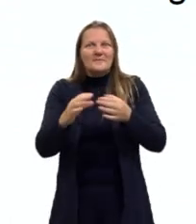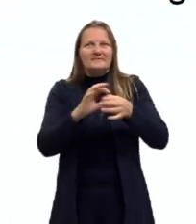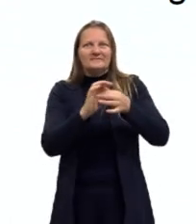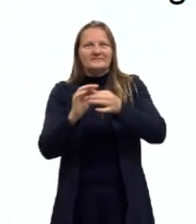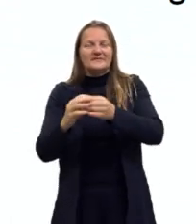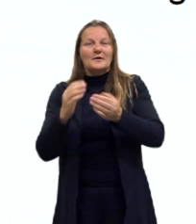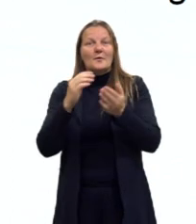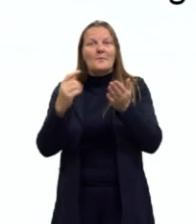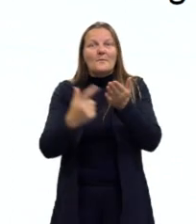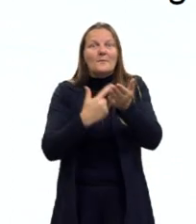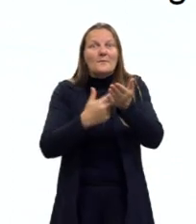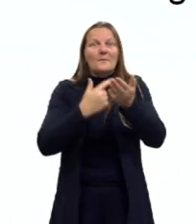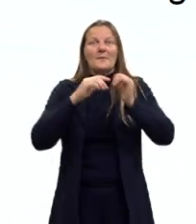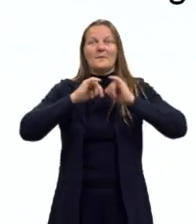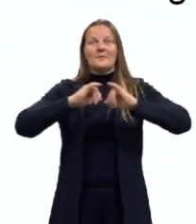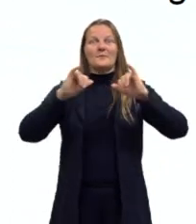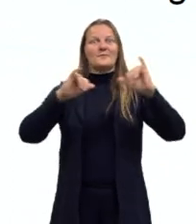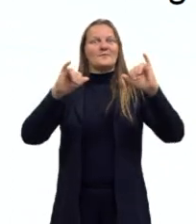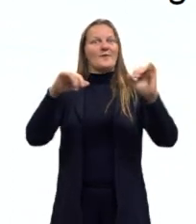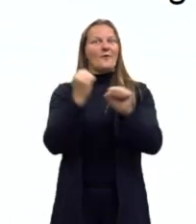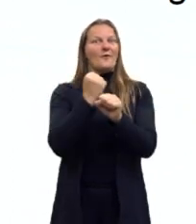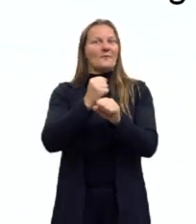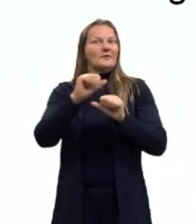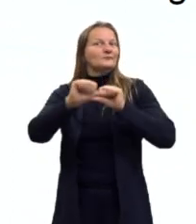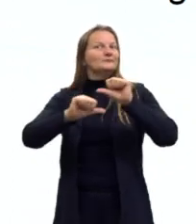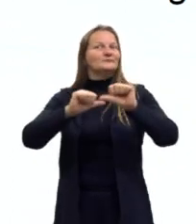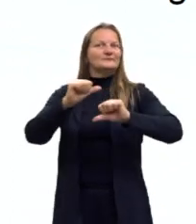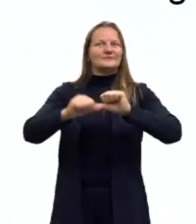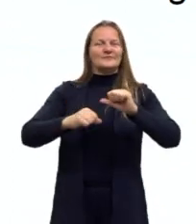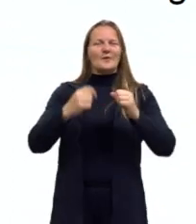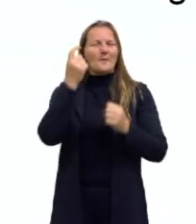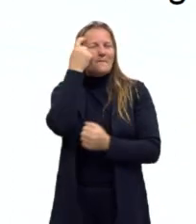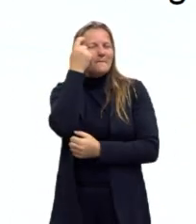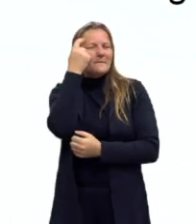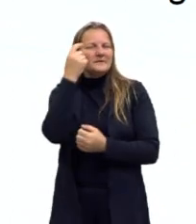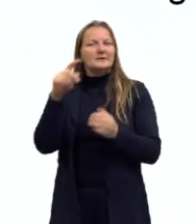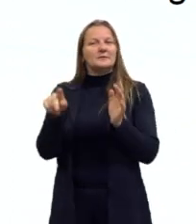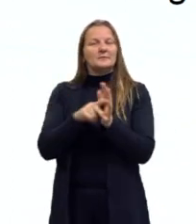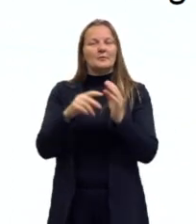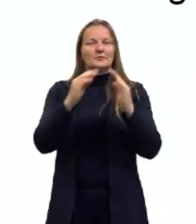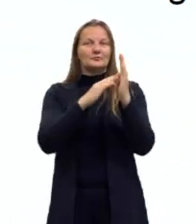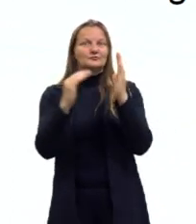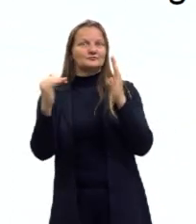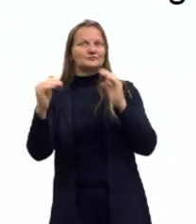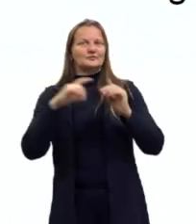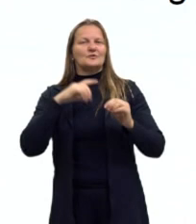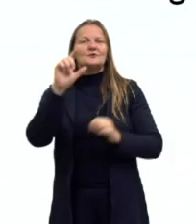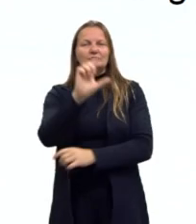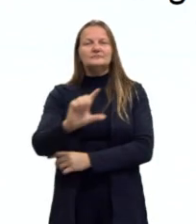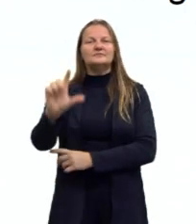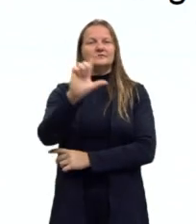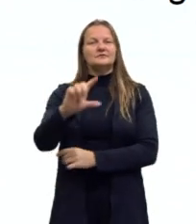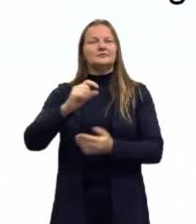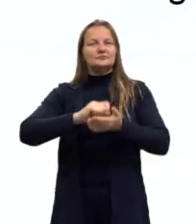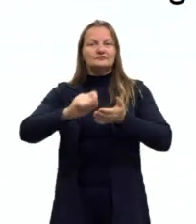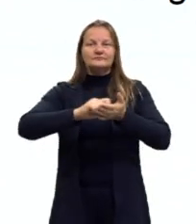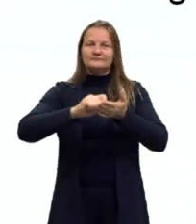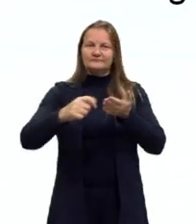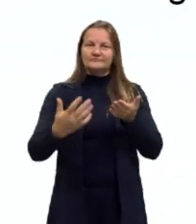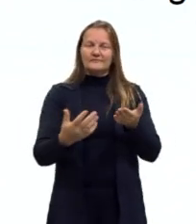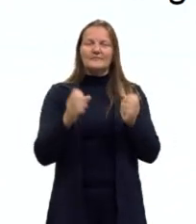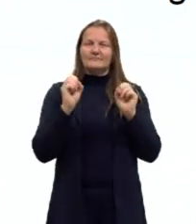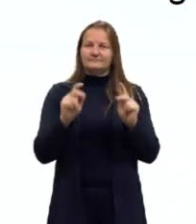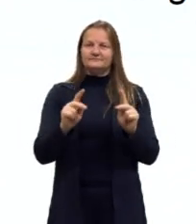publicação de uma obra que muda novamente esse pensamento e esse estilo da literatura de escrita, certo?